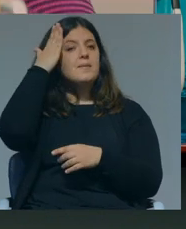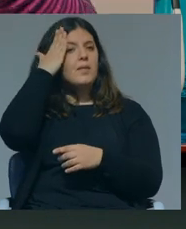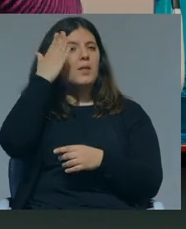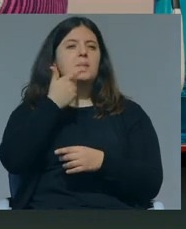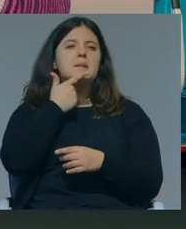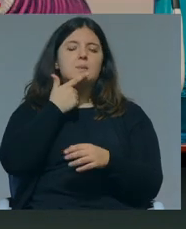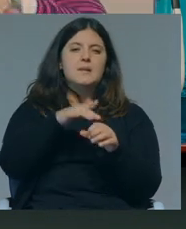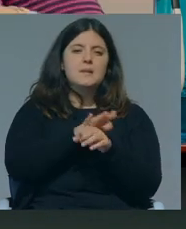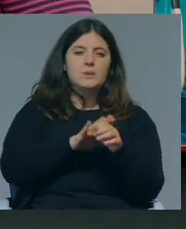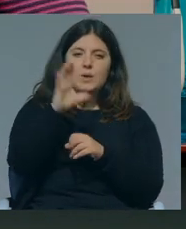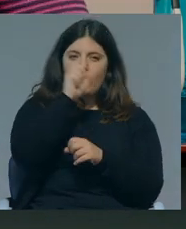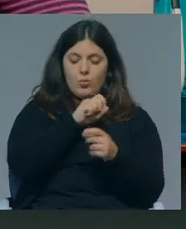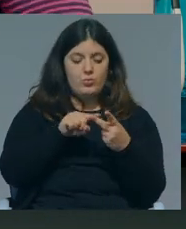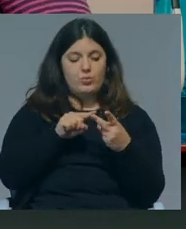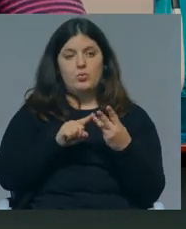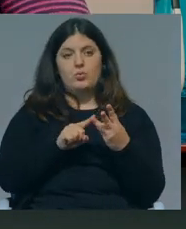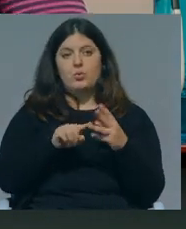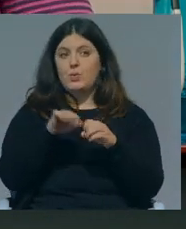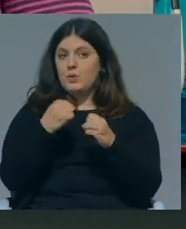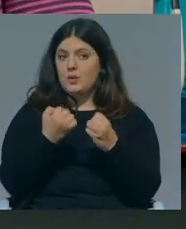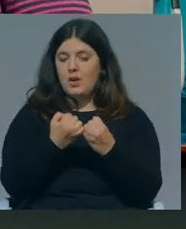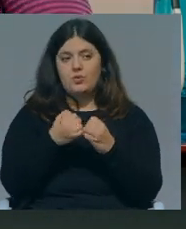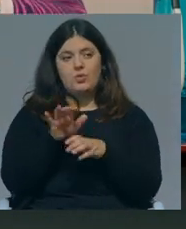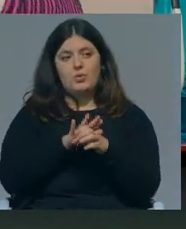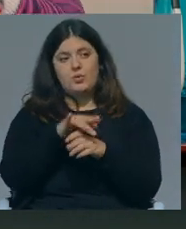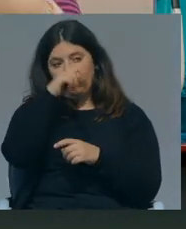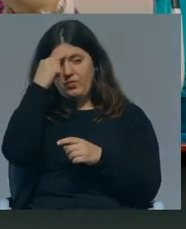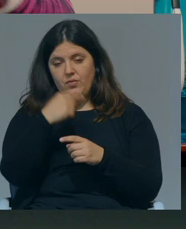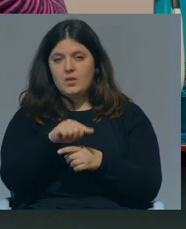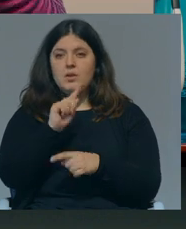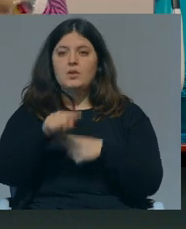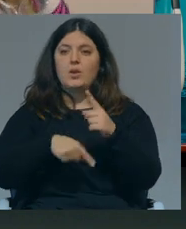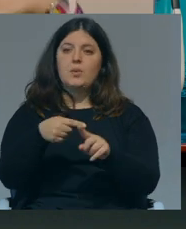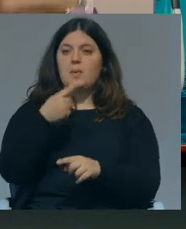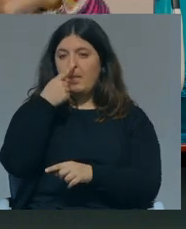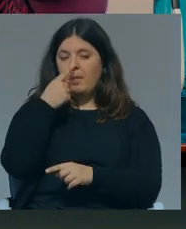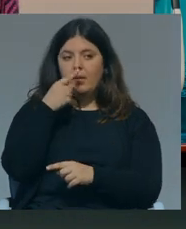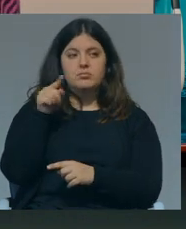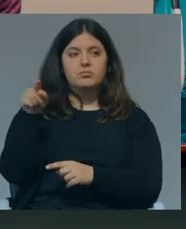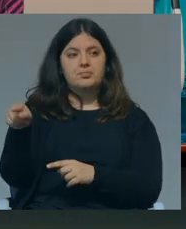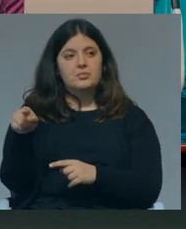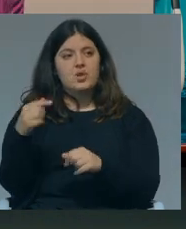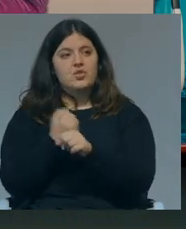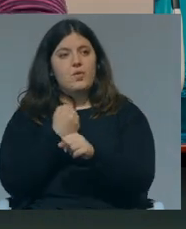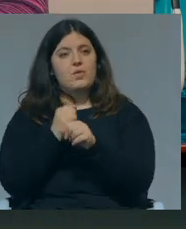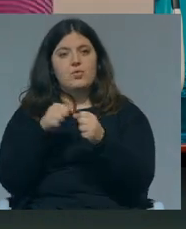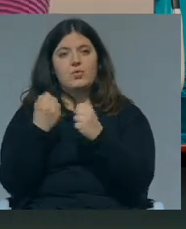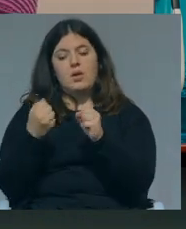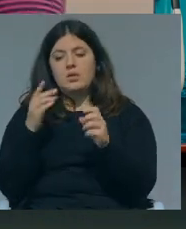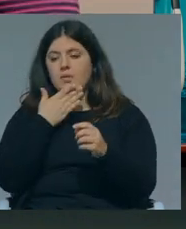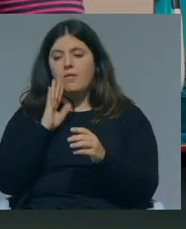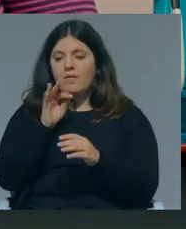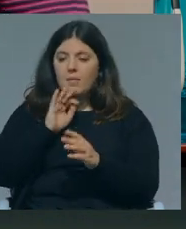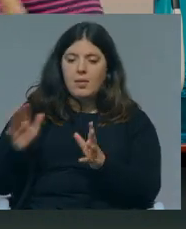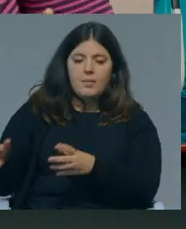identificar situações de abuso, de identificar situações sociais difíceis, e depois preferencialmente não é pôr os serviços sociais ao serviço daquelas